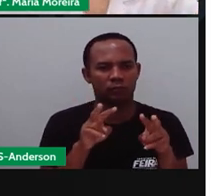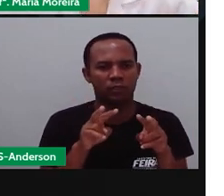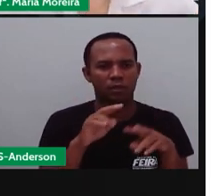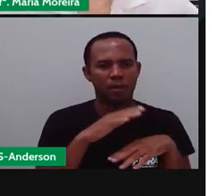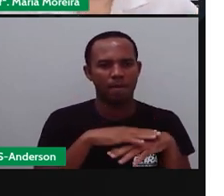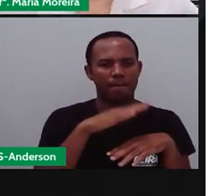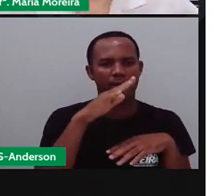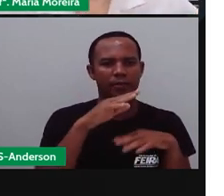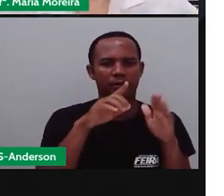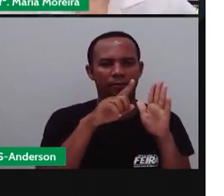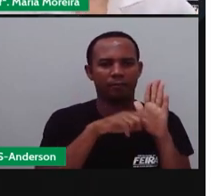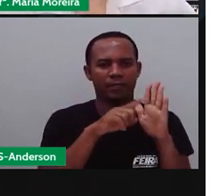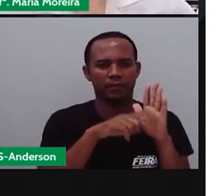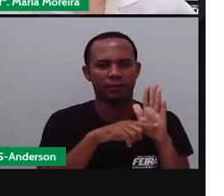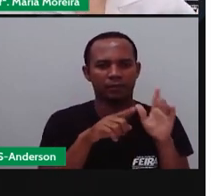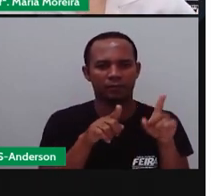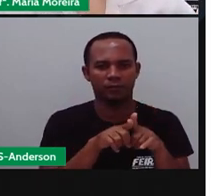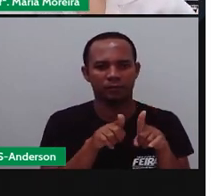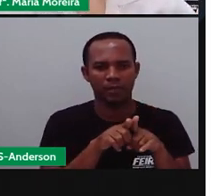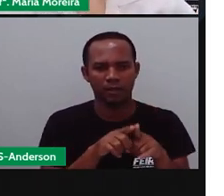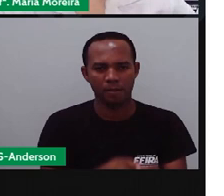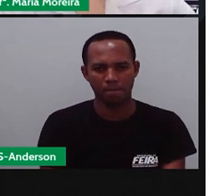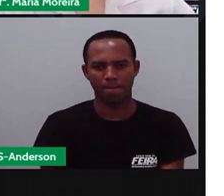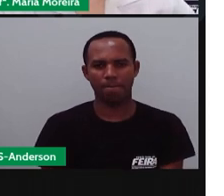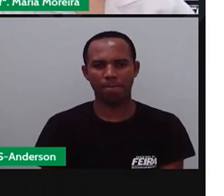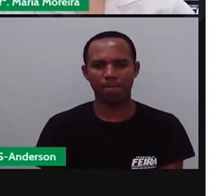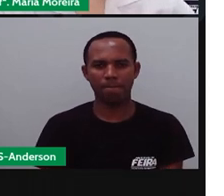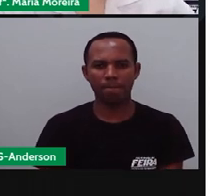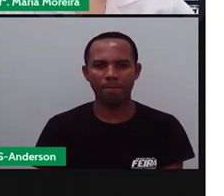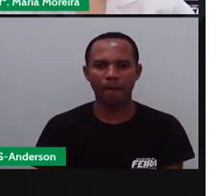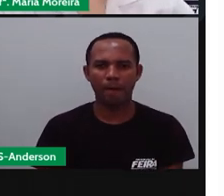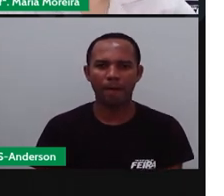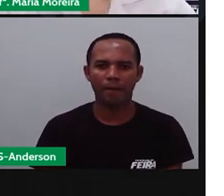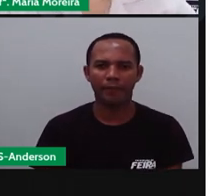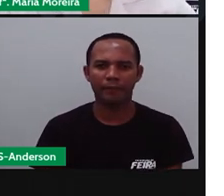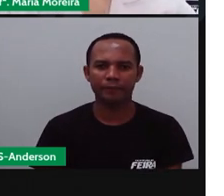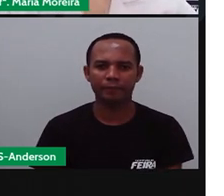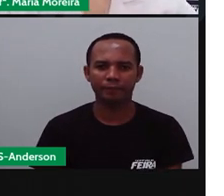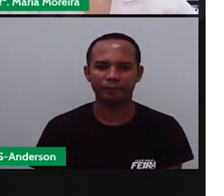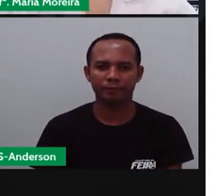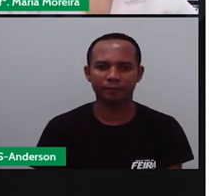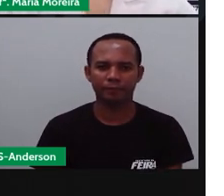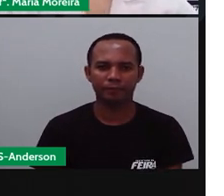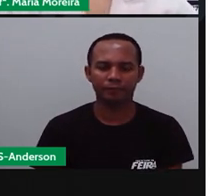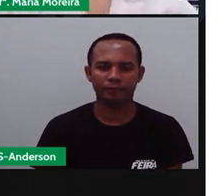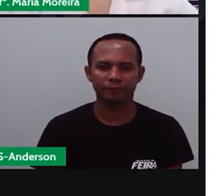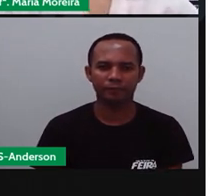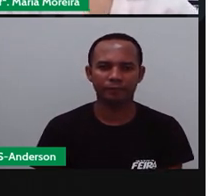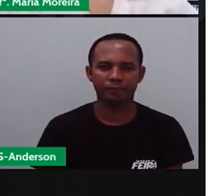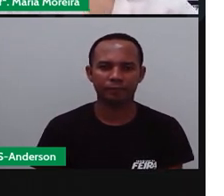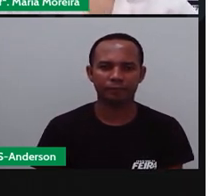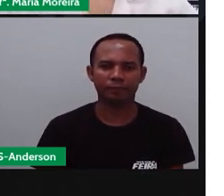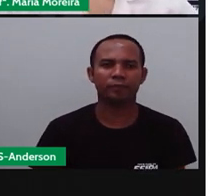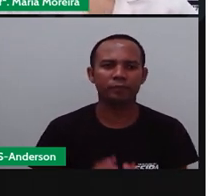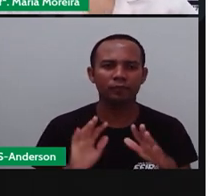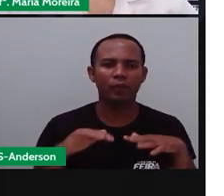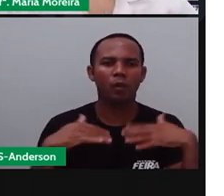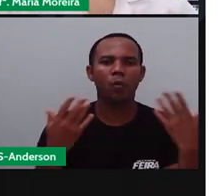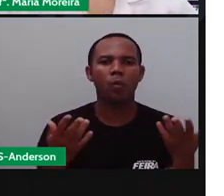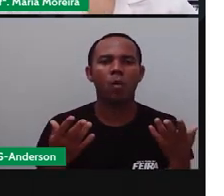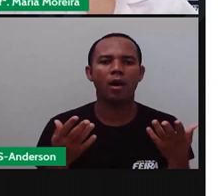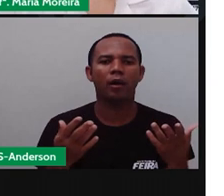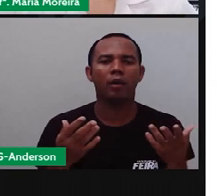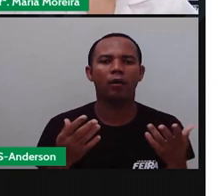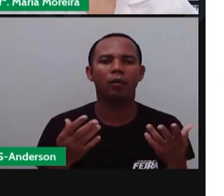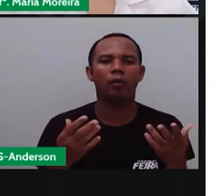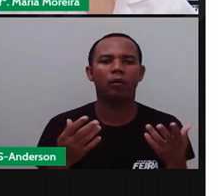menos. Ó, através dos dados que você tem. Bom, qual item a